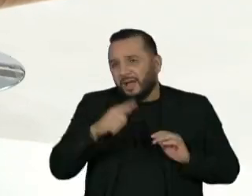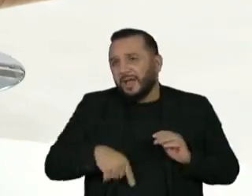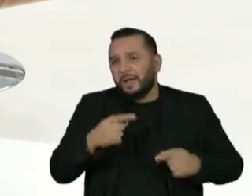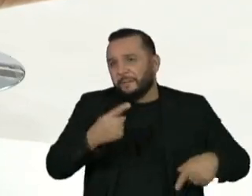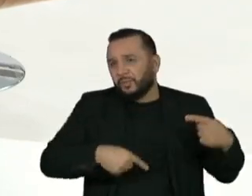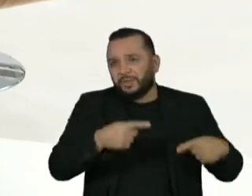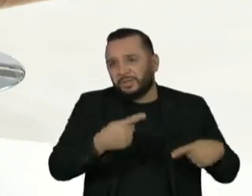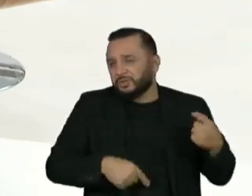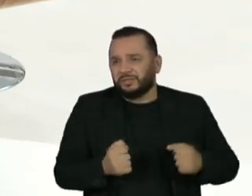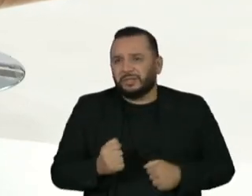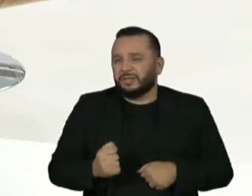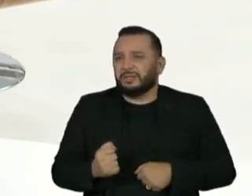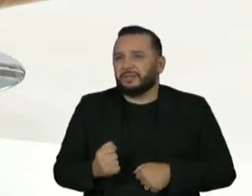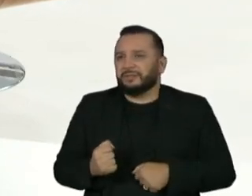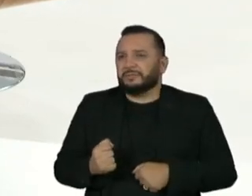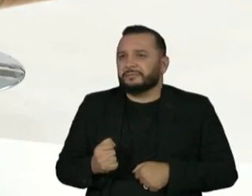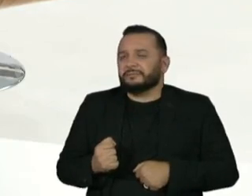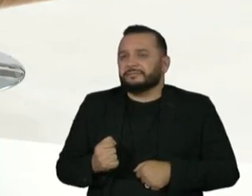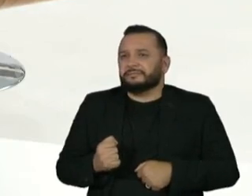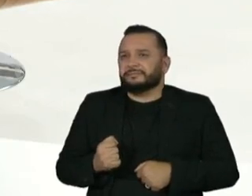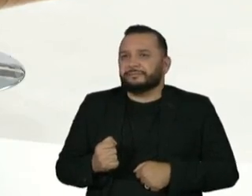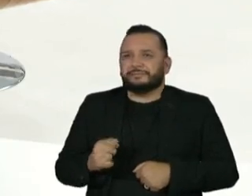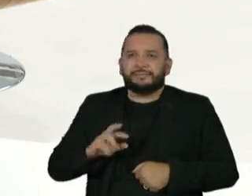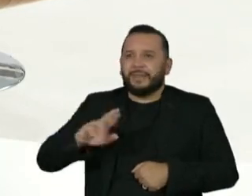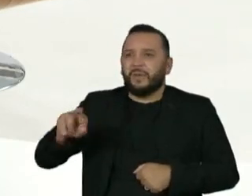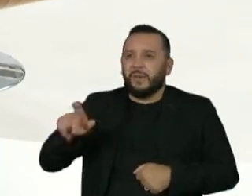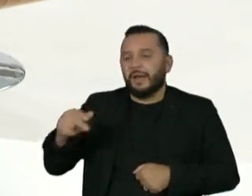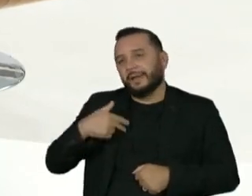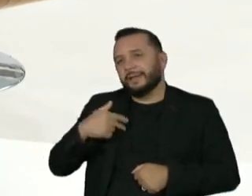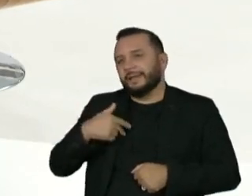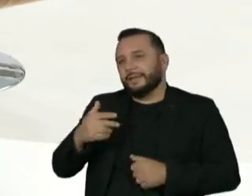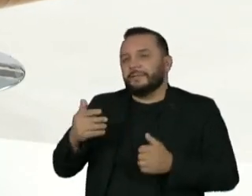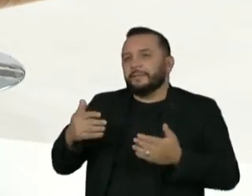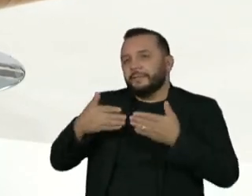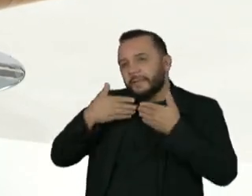com a melhora para o Estado, a melhora para o Brasil.